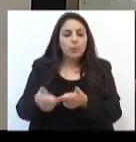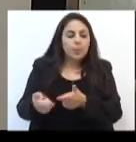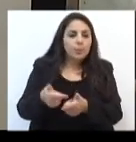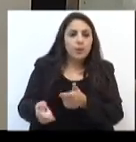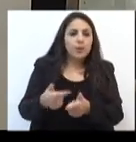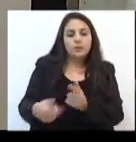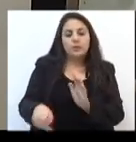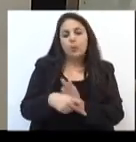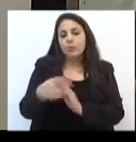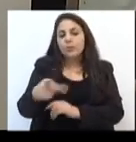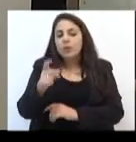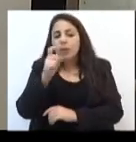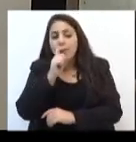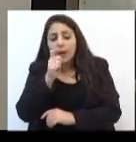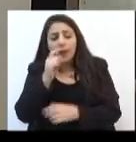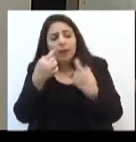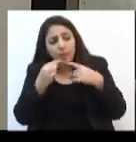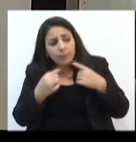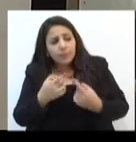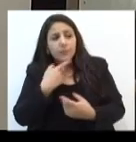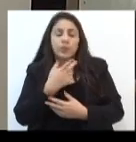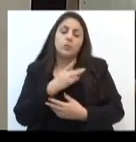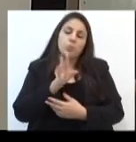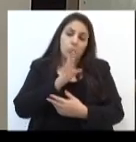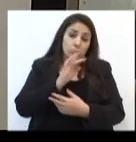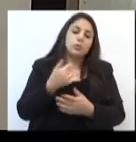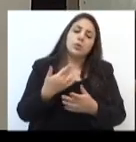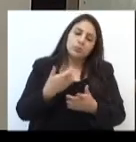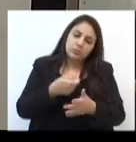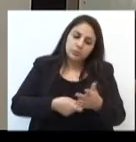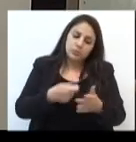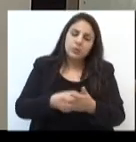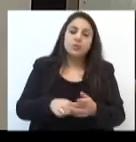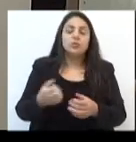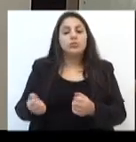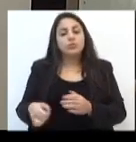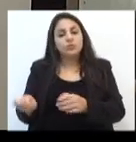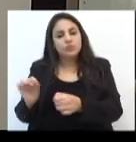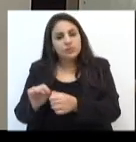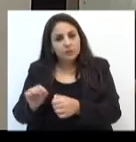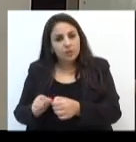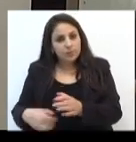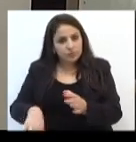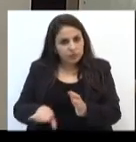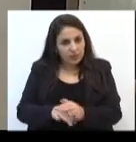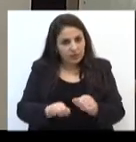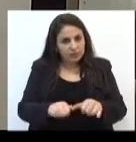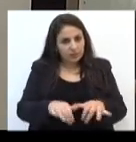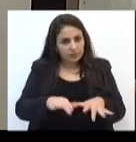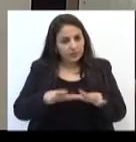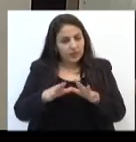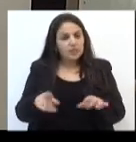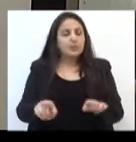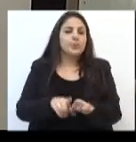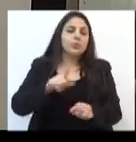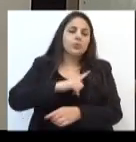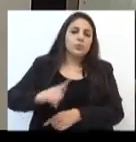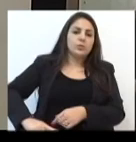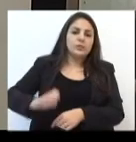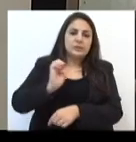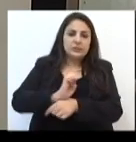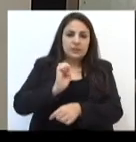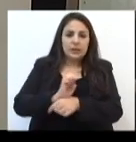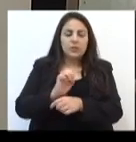pronunciamento daquele pai. Então, fizemos essa moção que deve chegar até a Assembleia, que deve chegar ao governo do